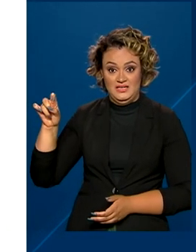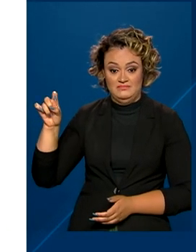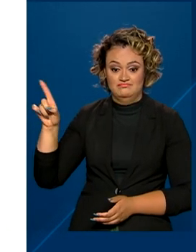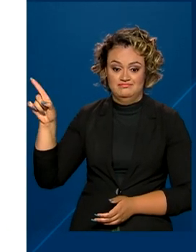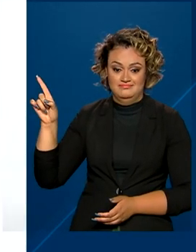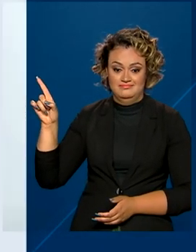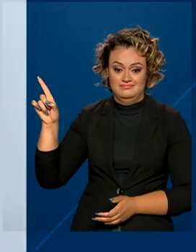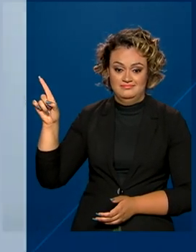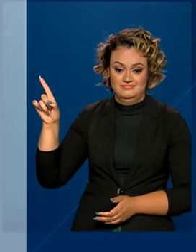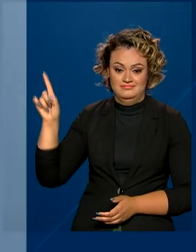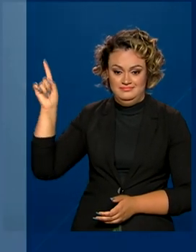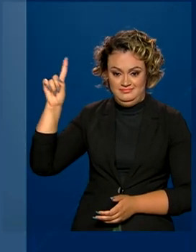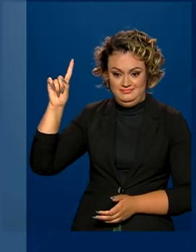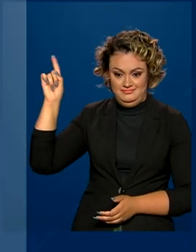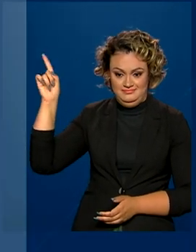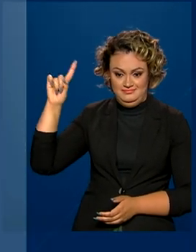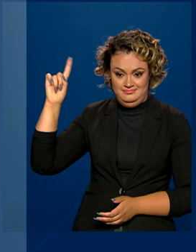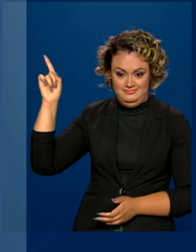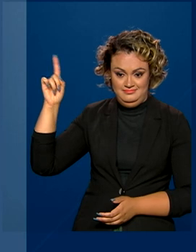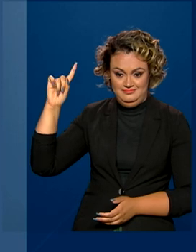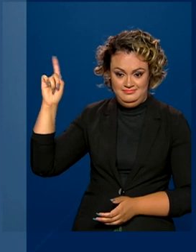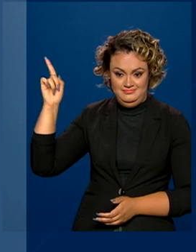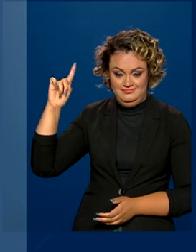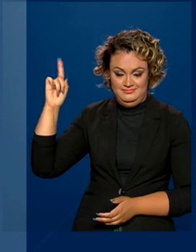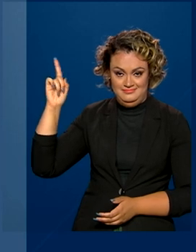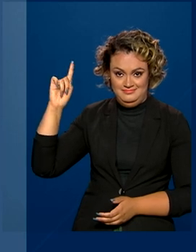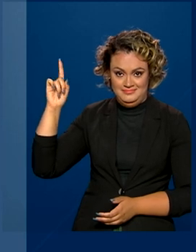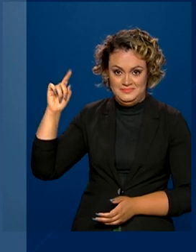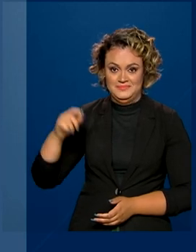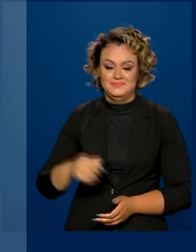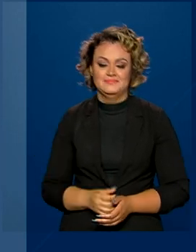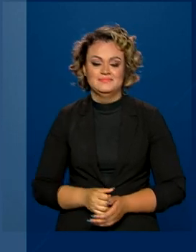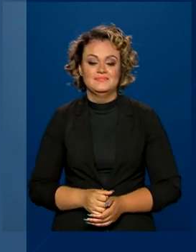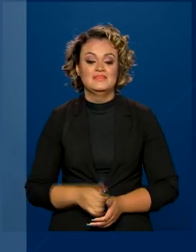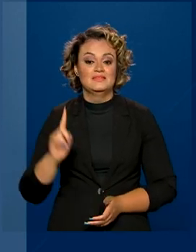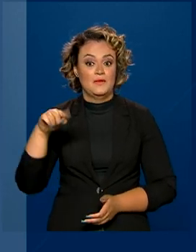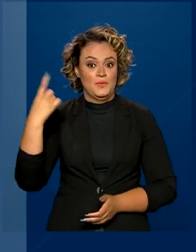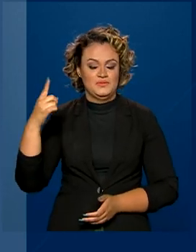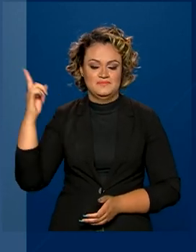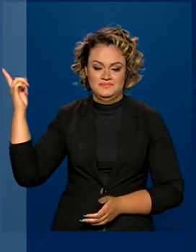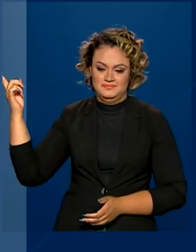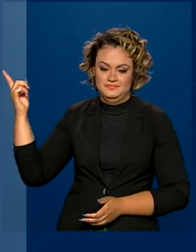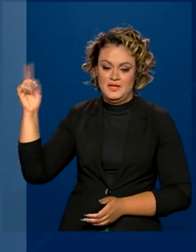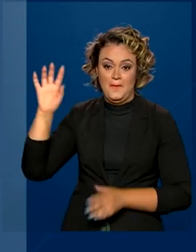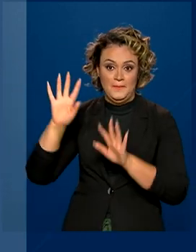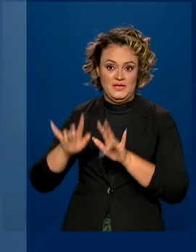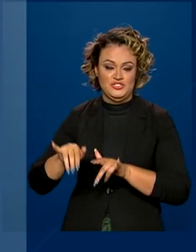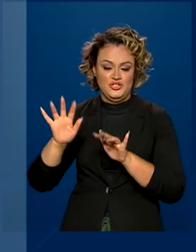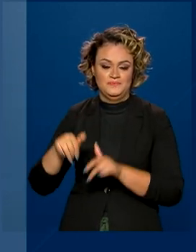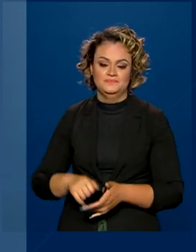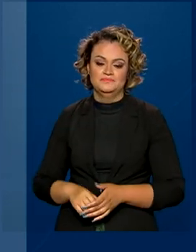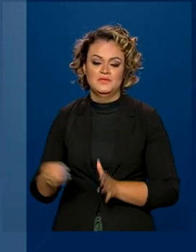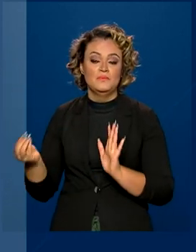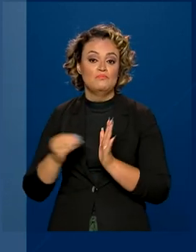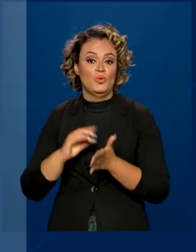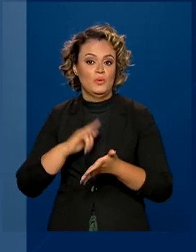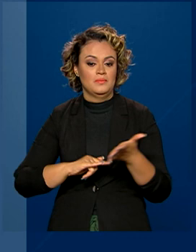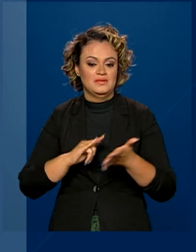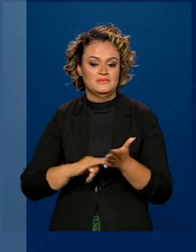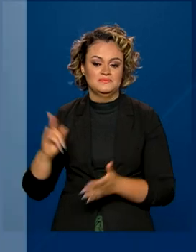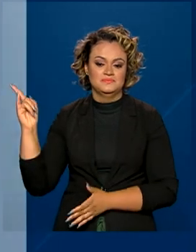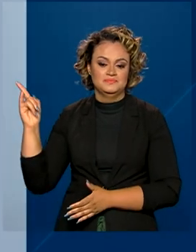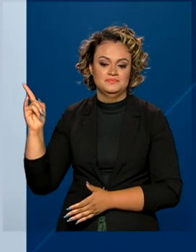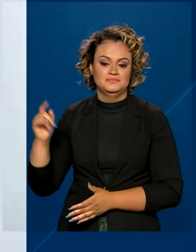registrar ou averbar direitos autorais na Biblioteca Nacional, preencher os formulários e anexar a documentação